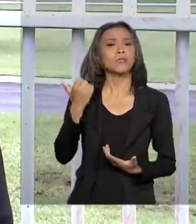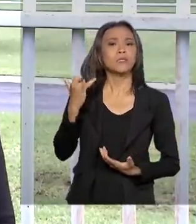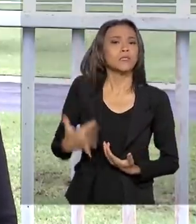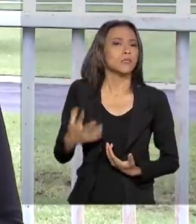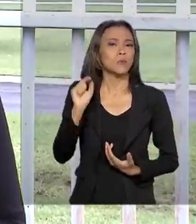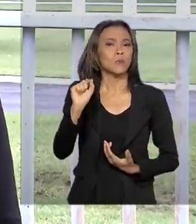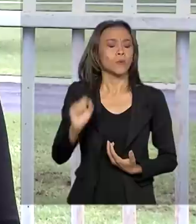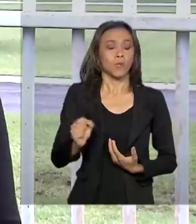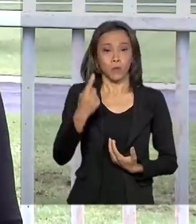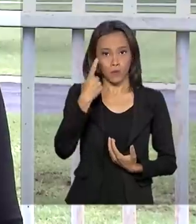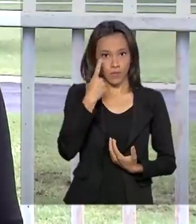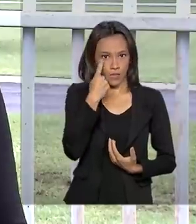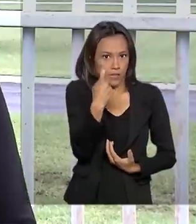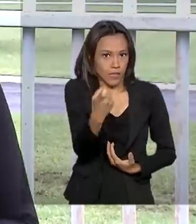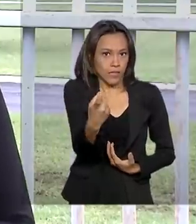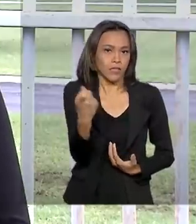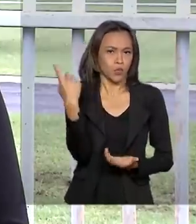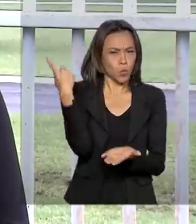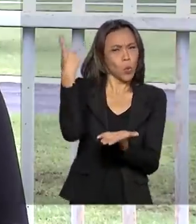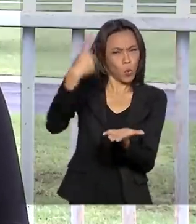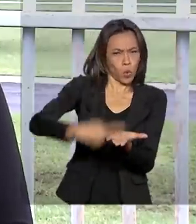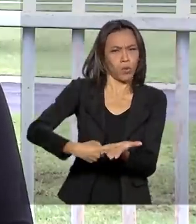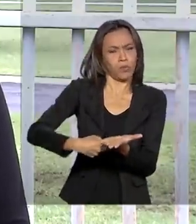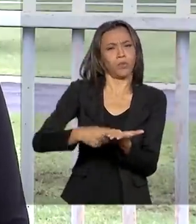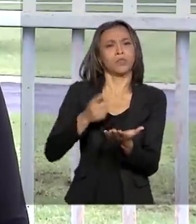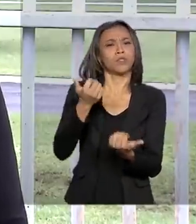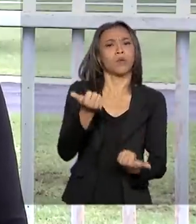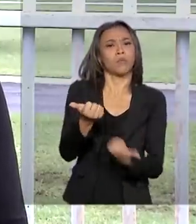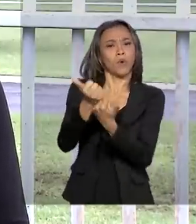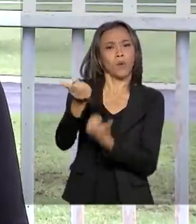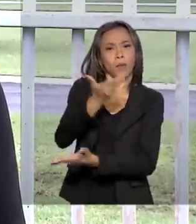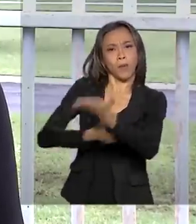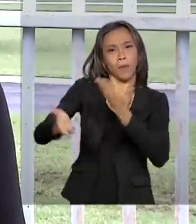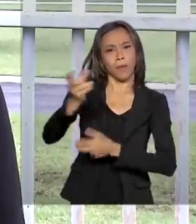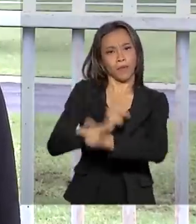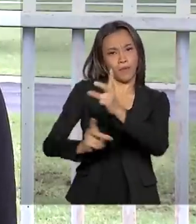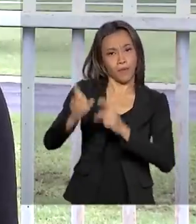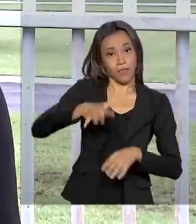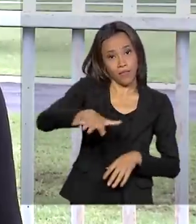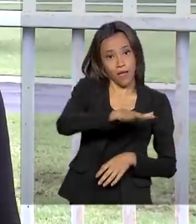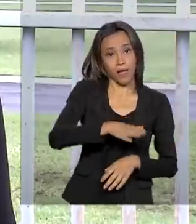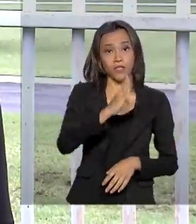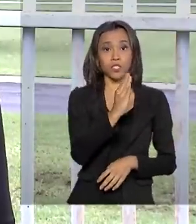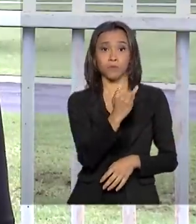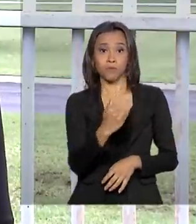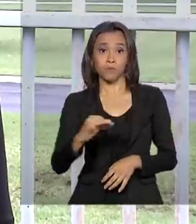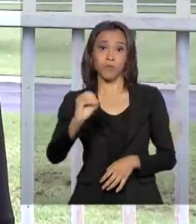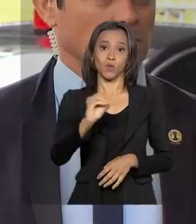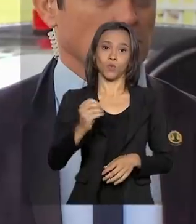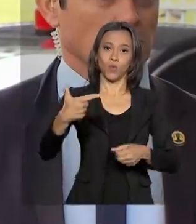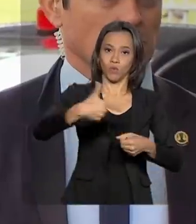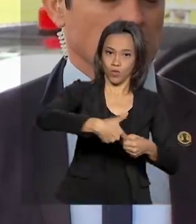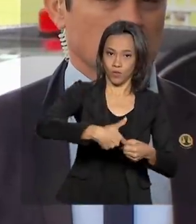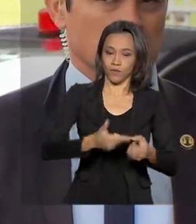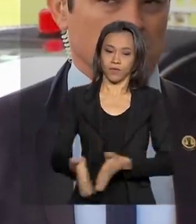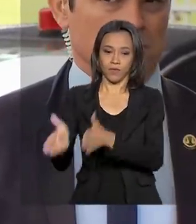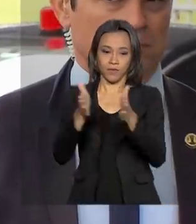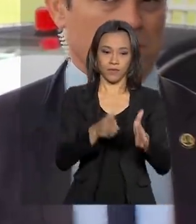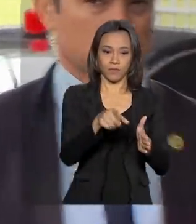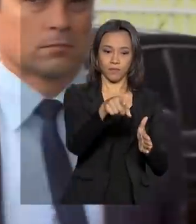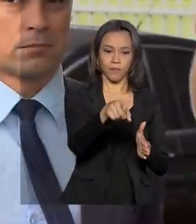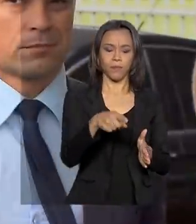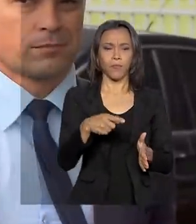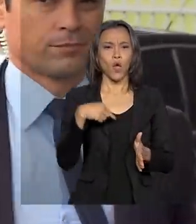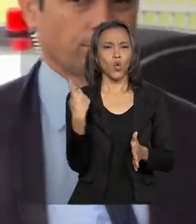interesse em um acordo de cooperação com a Índia na área de biocombustíveis. Vamos ouvir. O grande